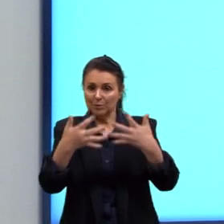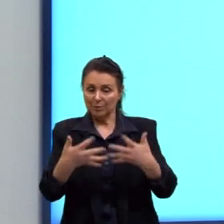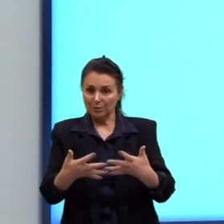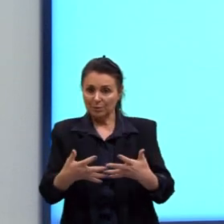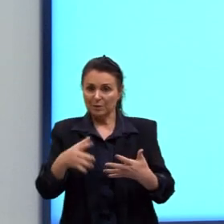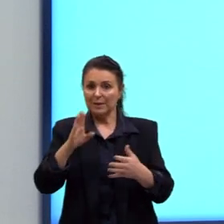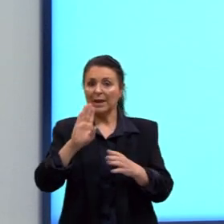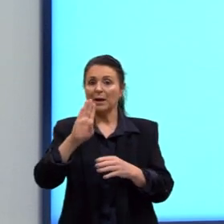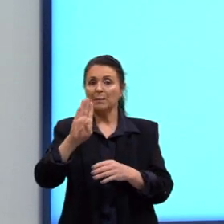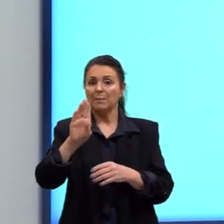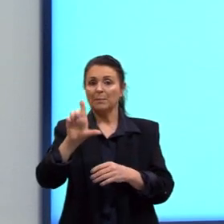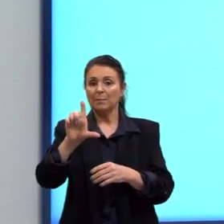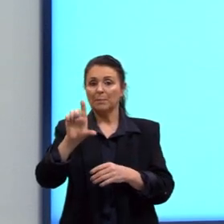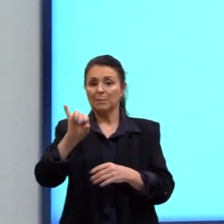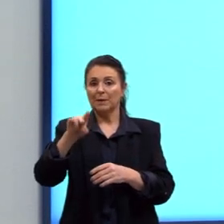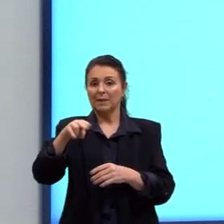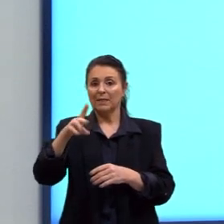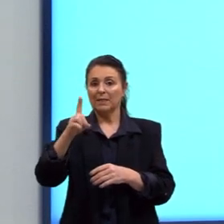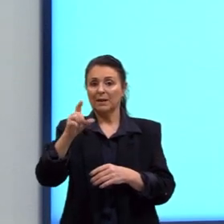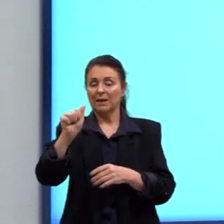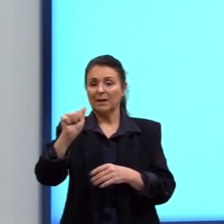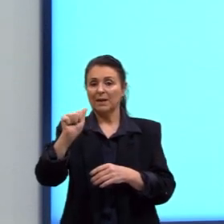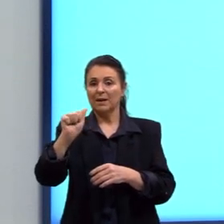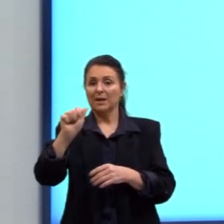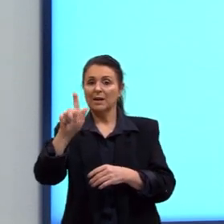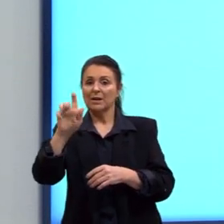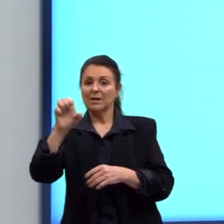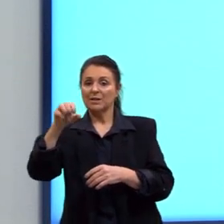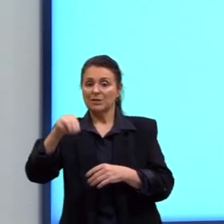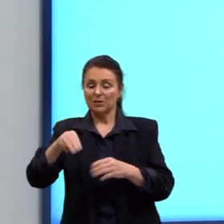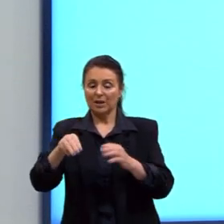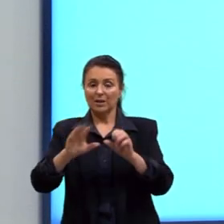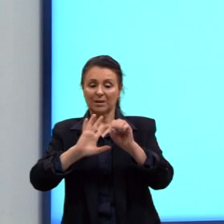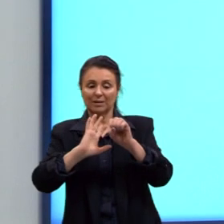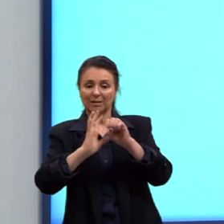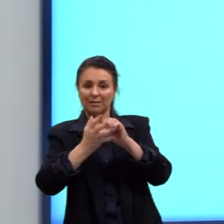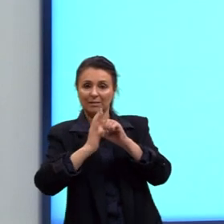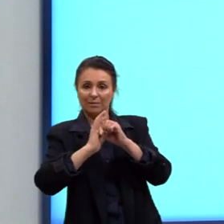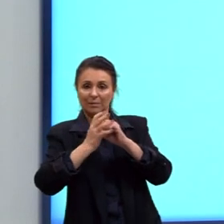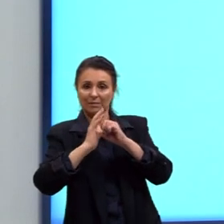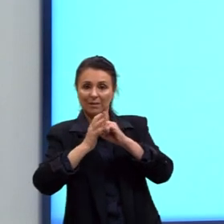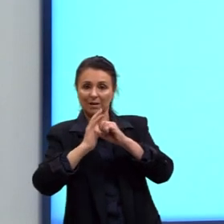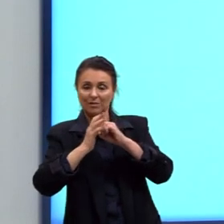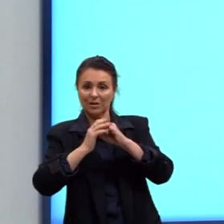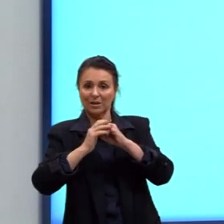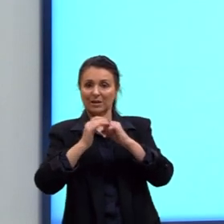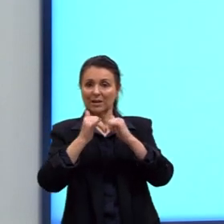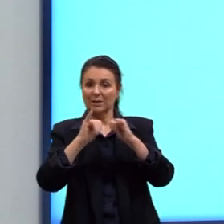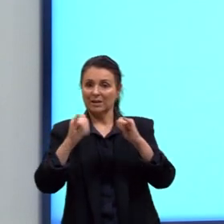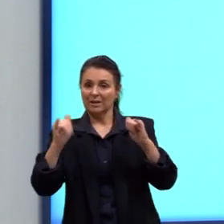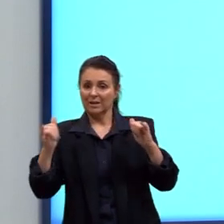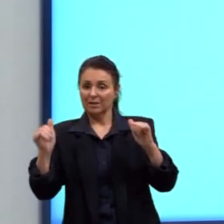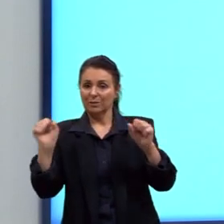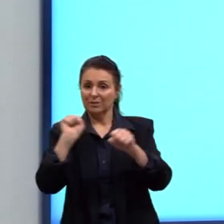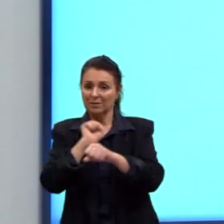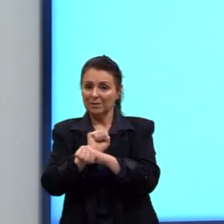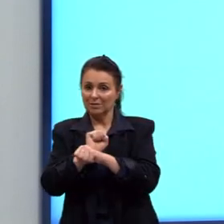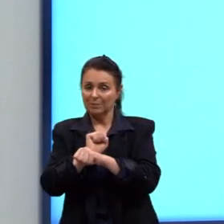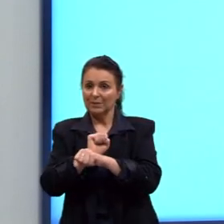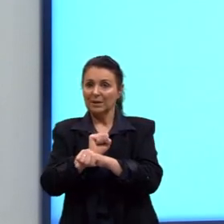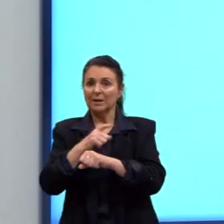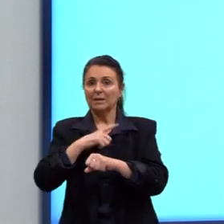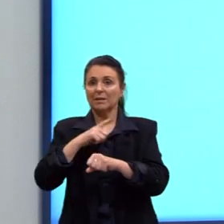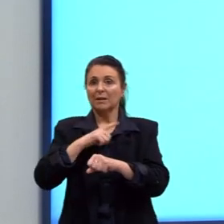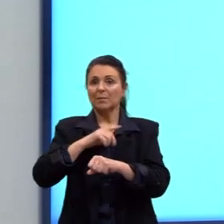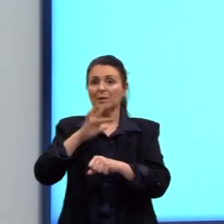blindagem eletrostática. Também é conhecido como gaiola de Faraday. O Faraday, então, ele fez